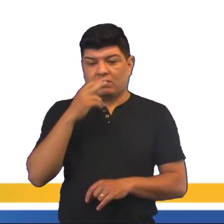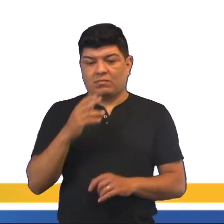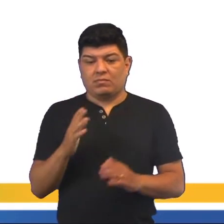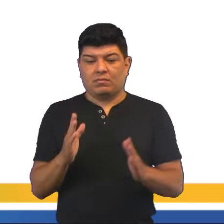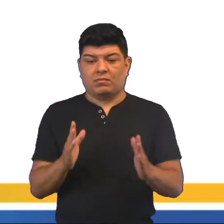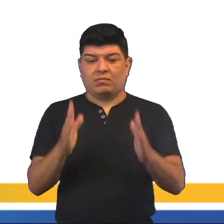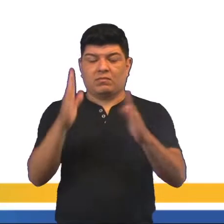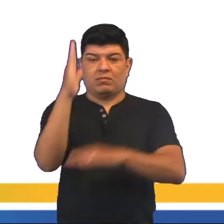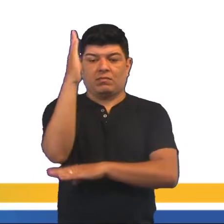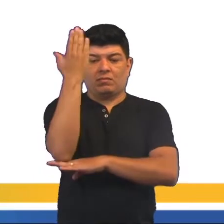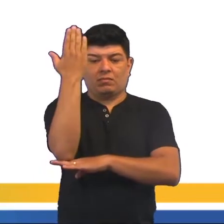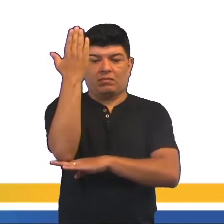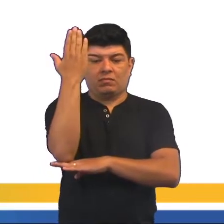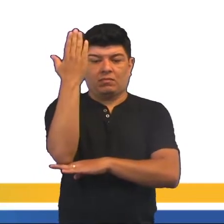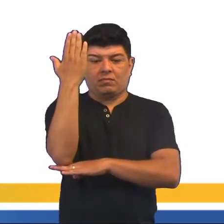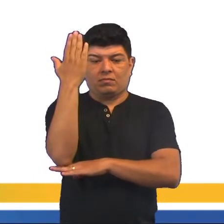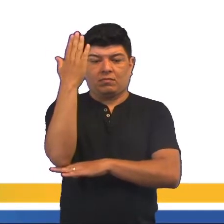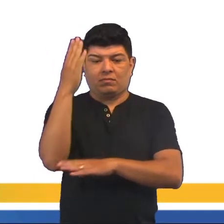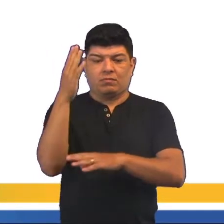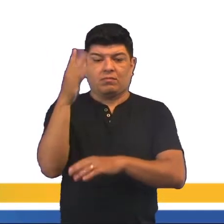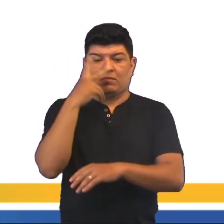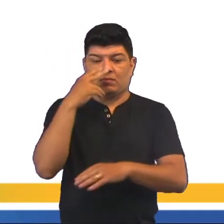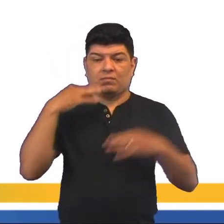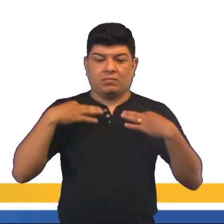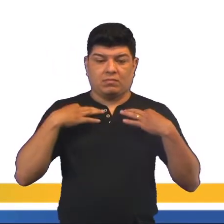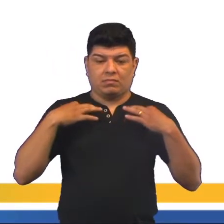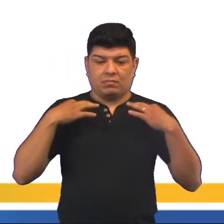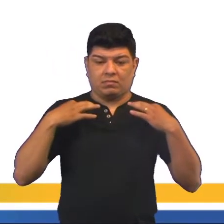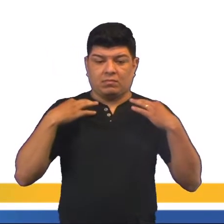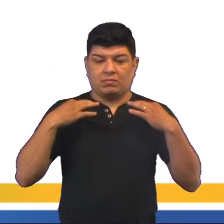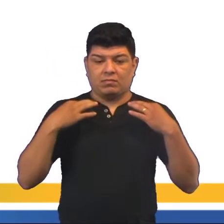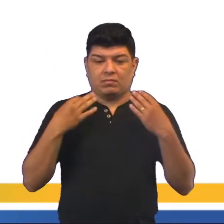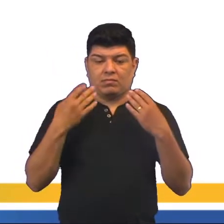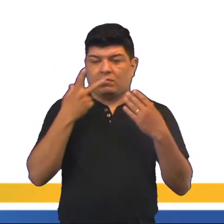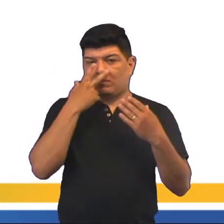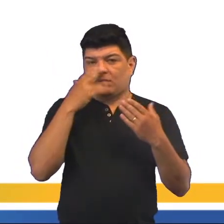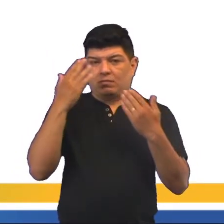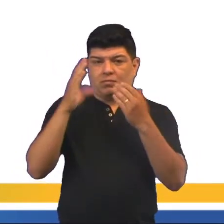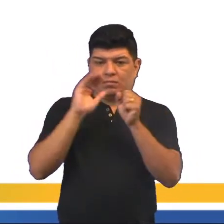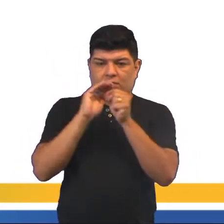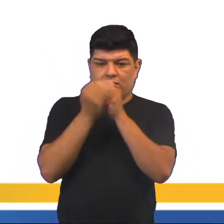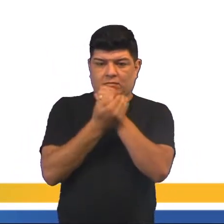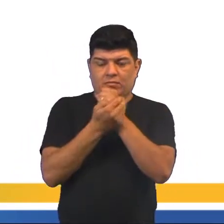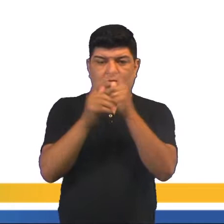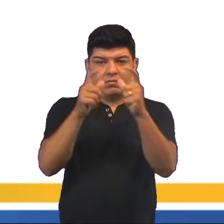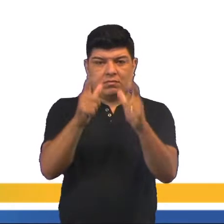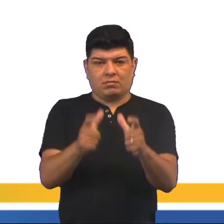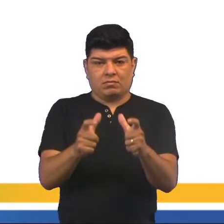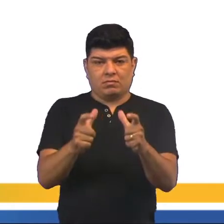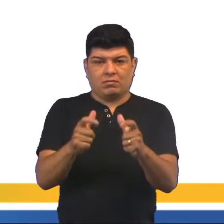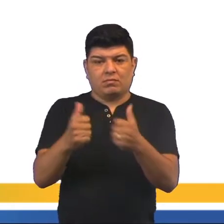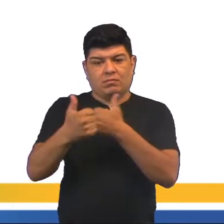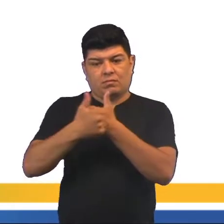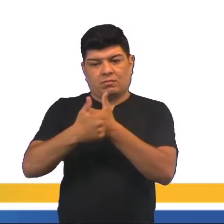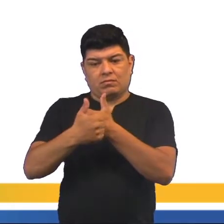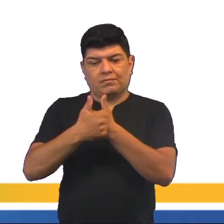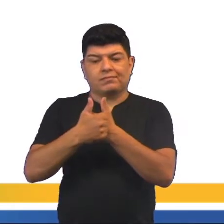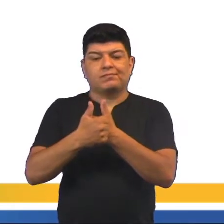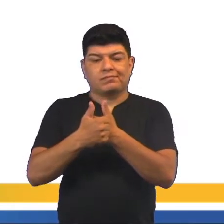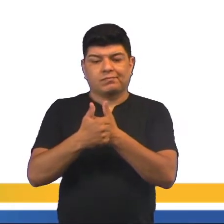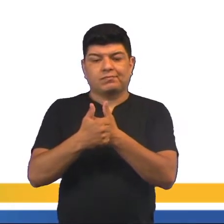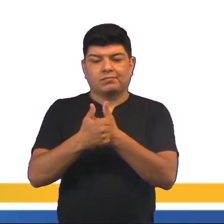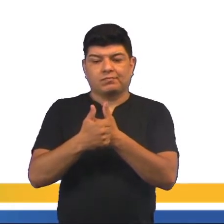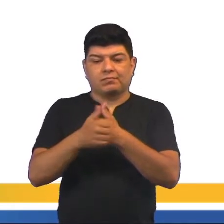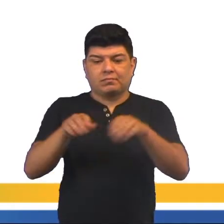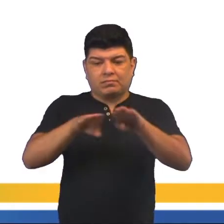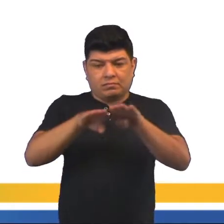de madeira e pano que escondem do espectador as dependências laterais do